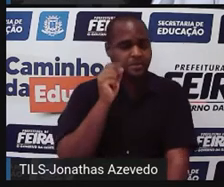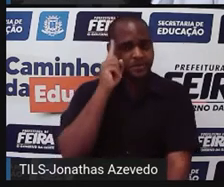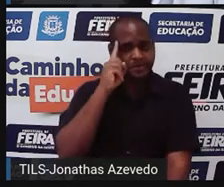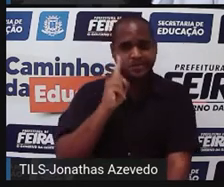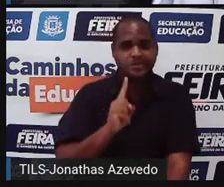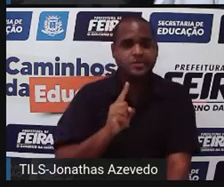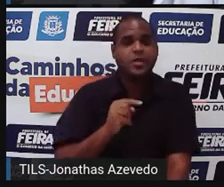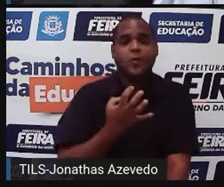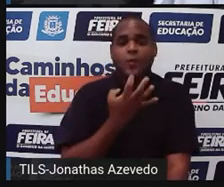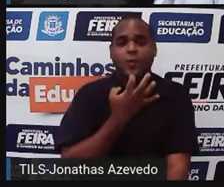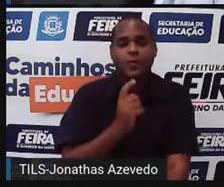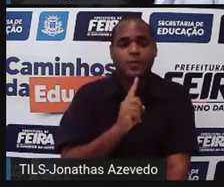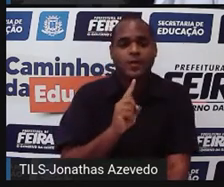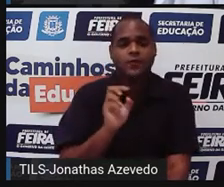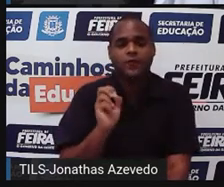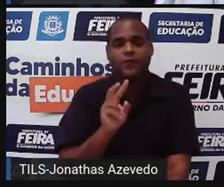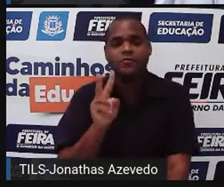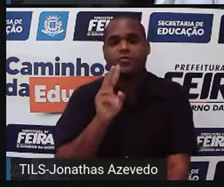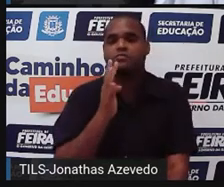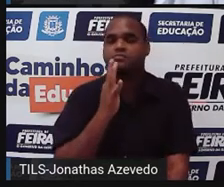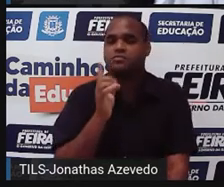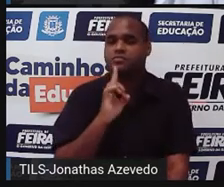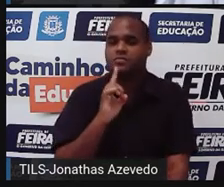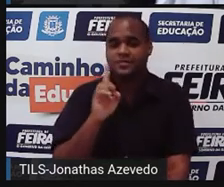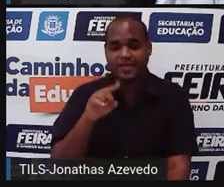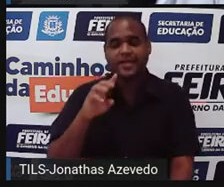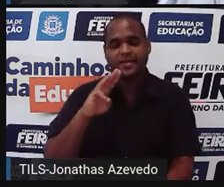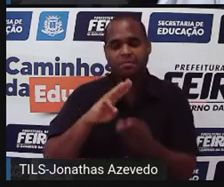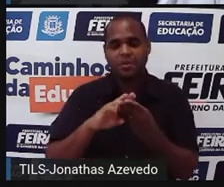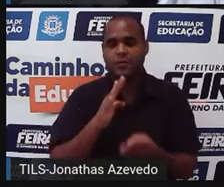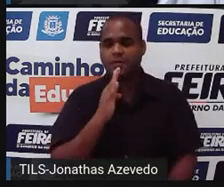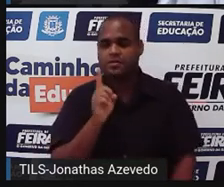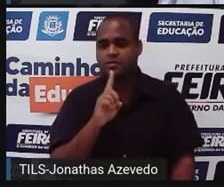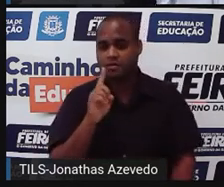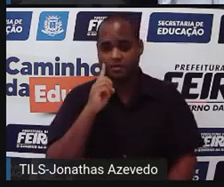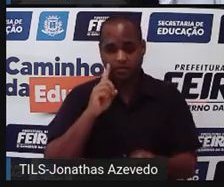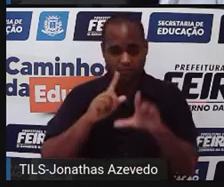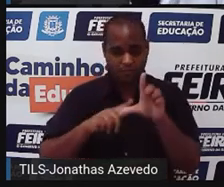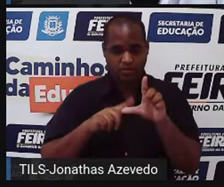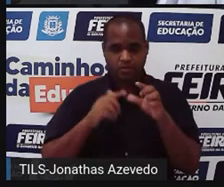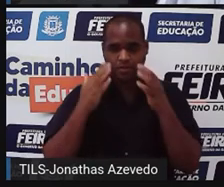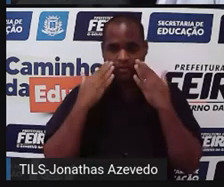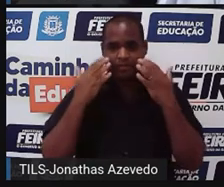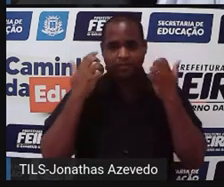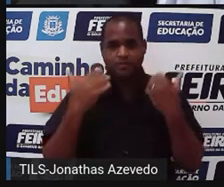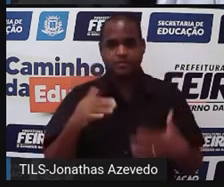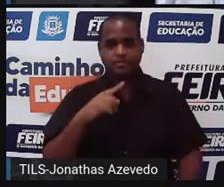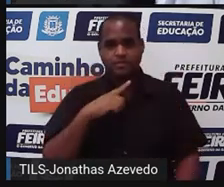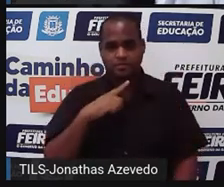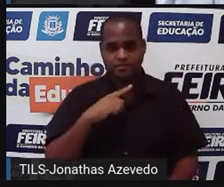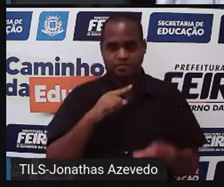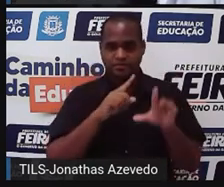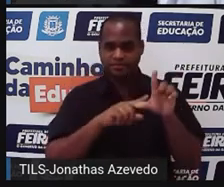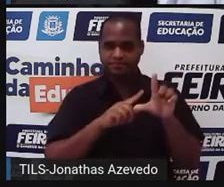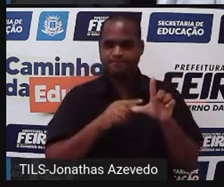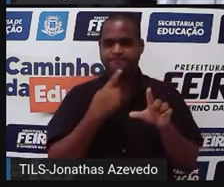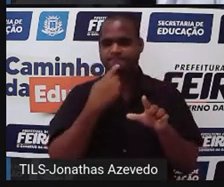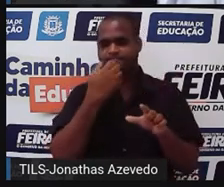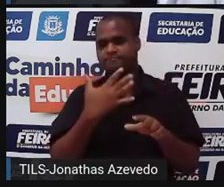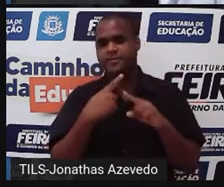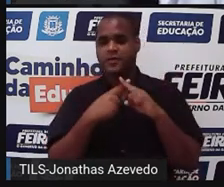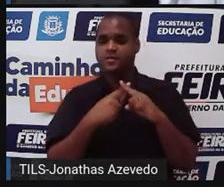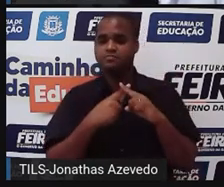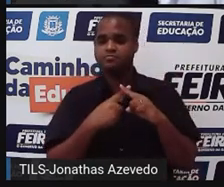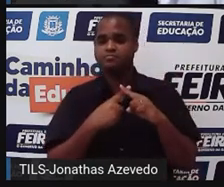não conhece esse valor. E na matemática, quando conhece, a gente representa por letra. Então, a quantidade de cubos eu vou dizer que é X.